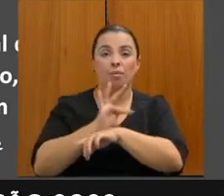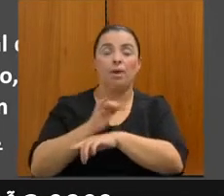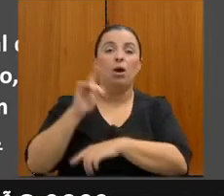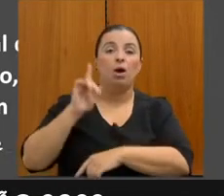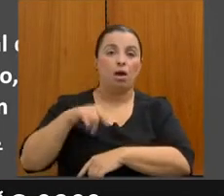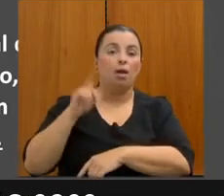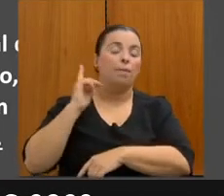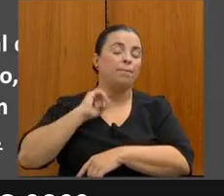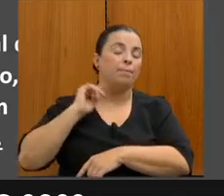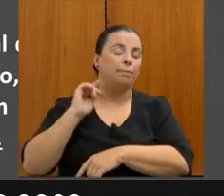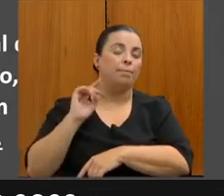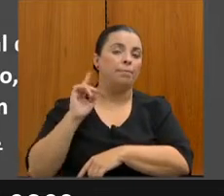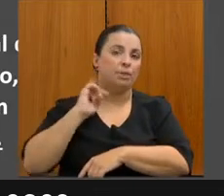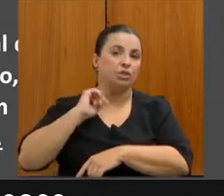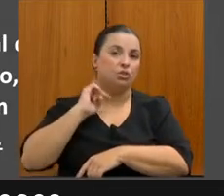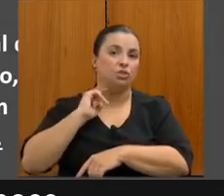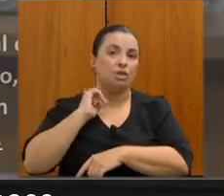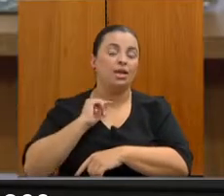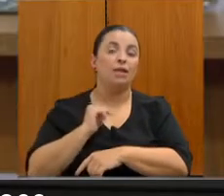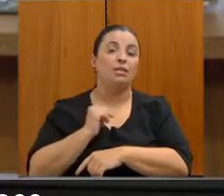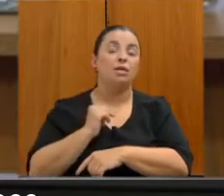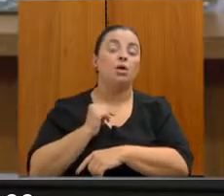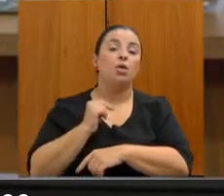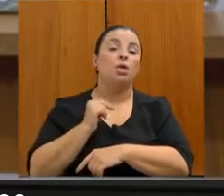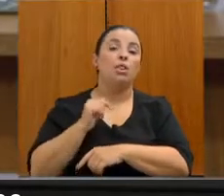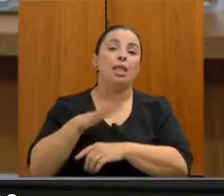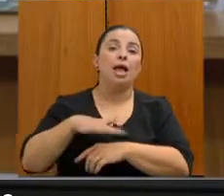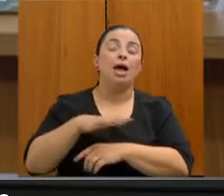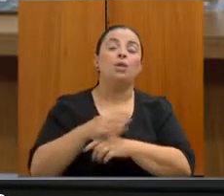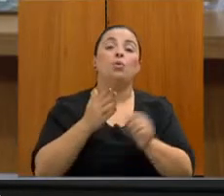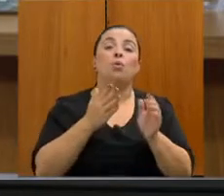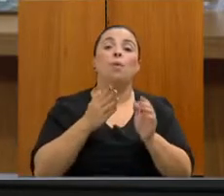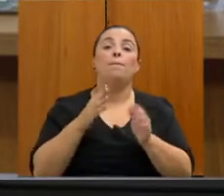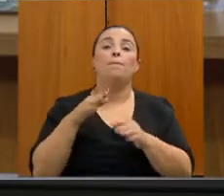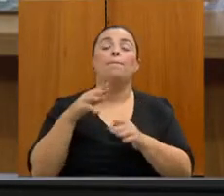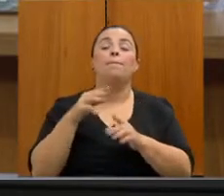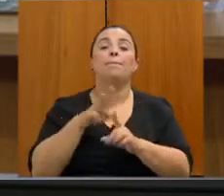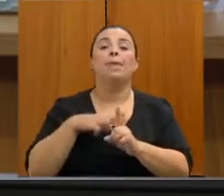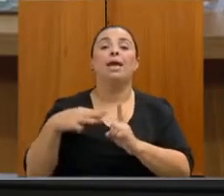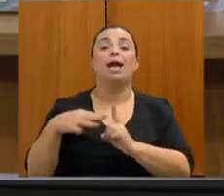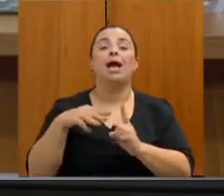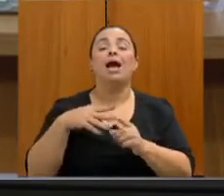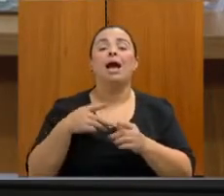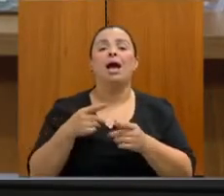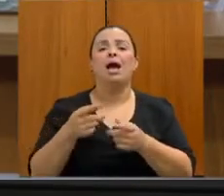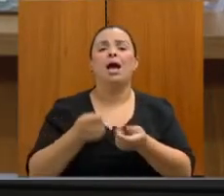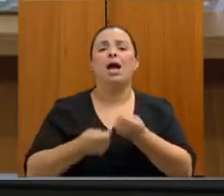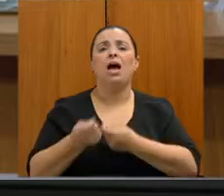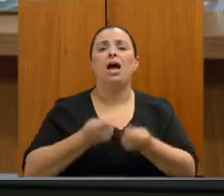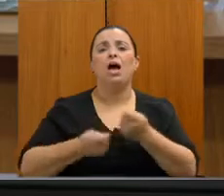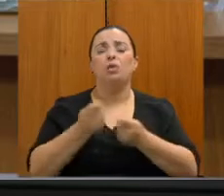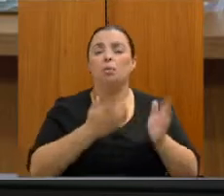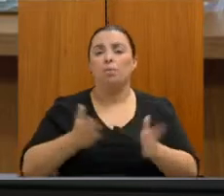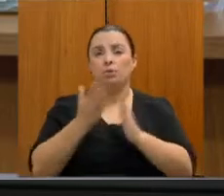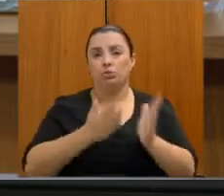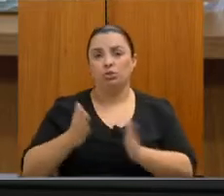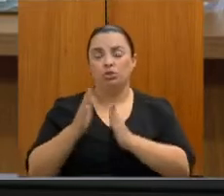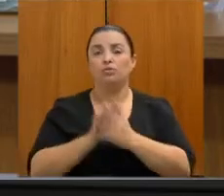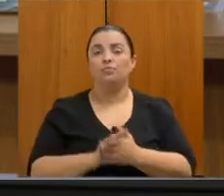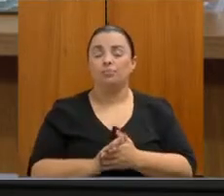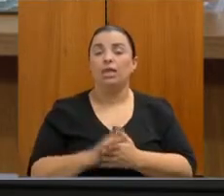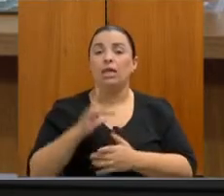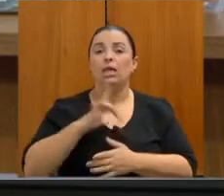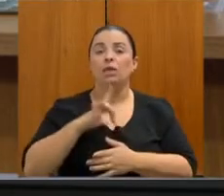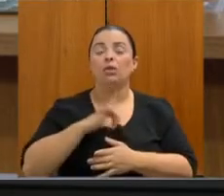alinhamento com as demandas do mercado produtivo. Então a gente fez uma captação junto ao governo federal e em parceria também com a Secretaria de Educação, e a gente tem